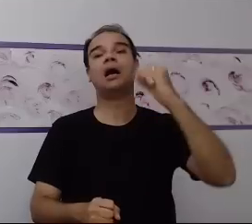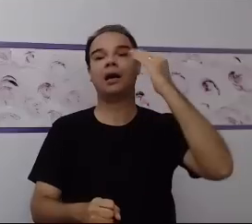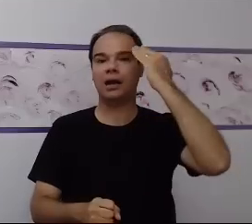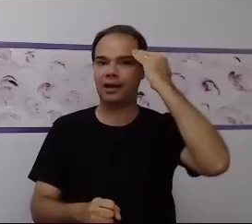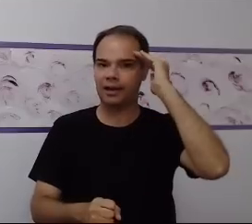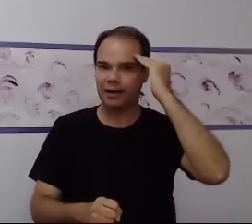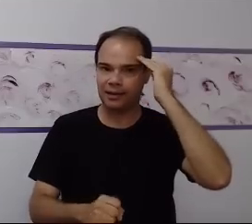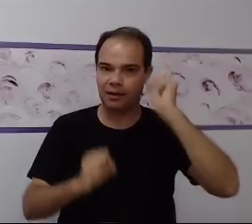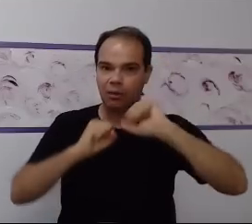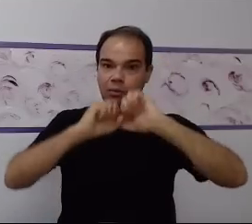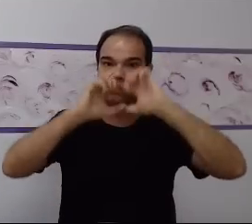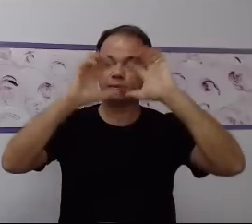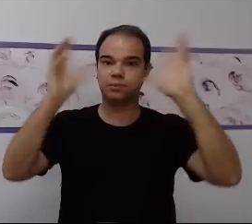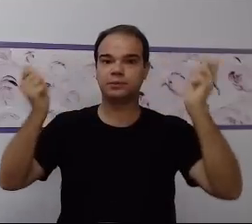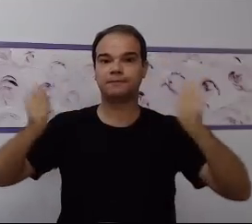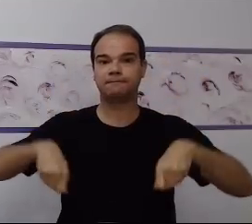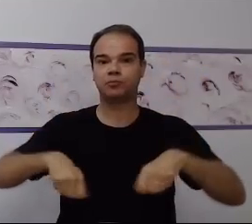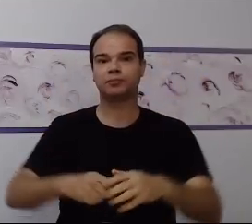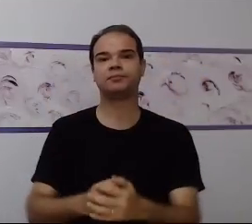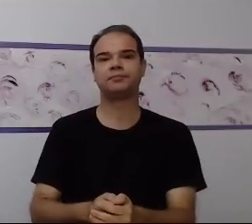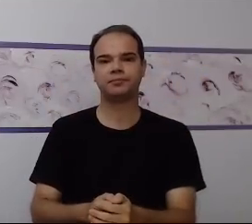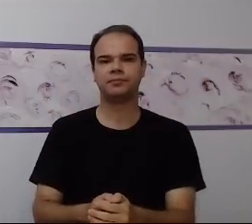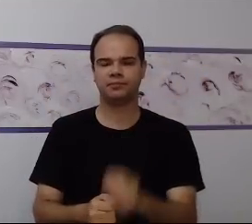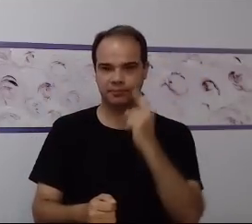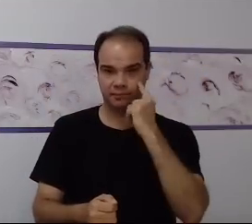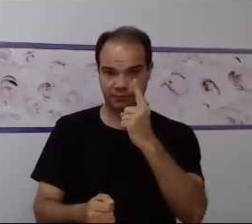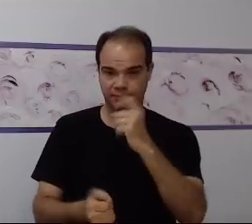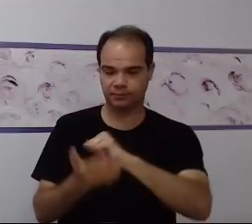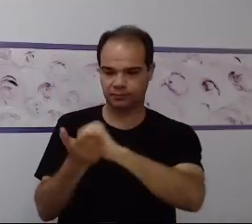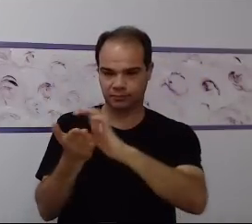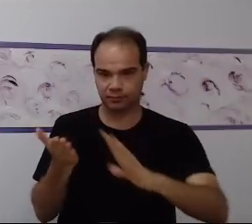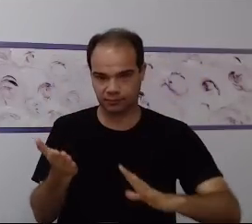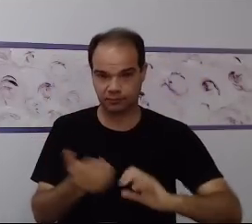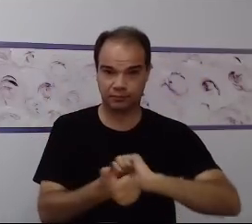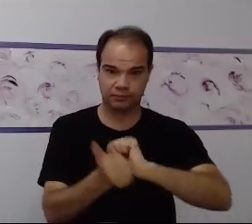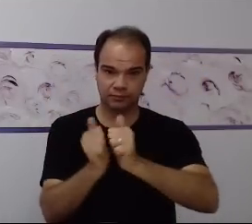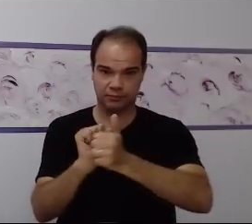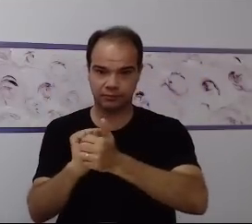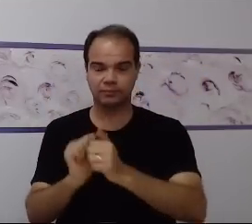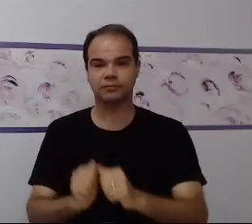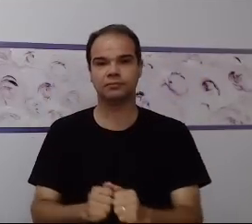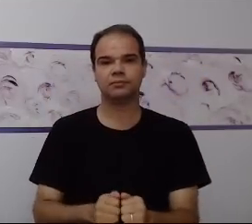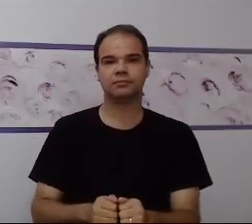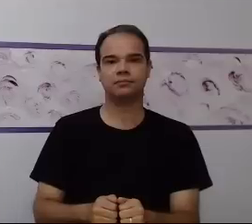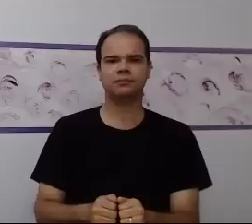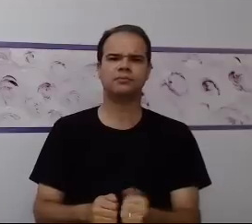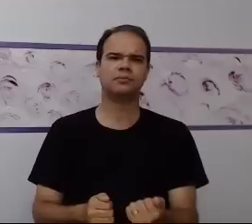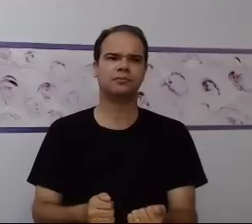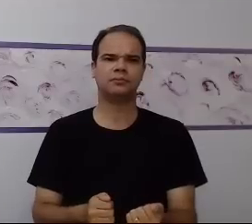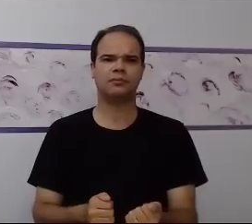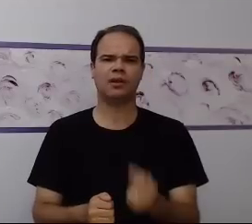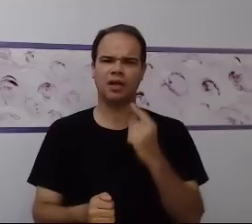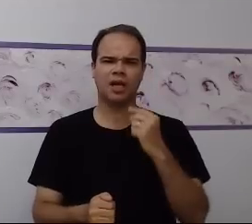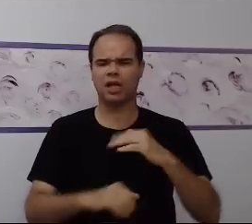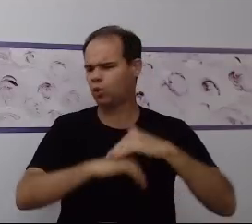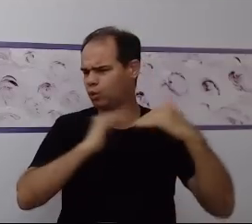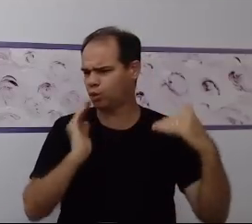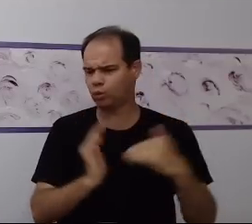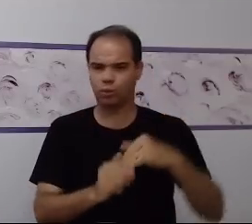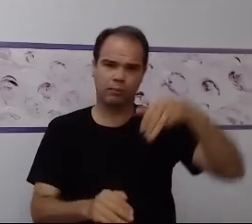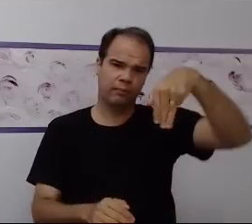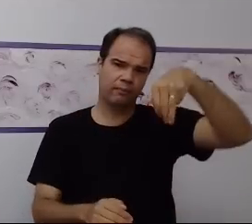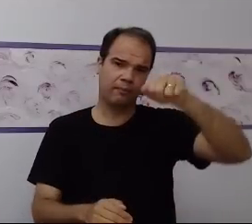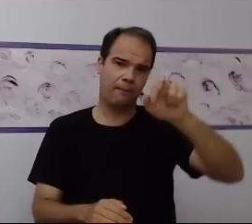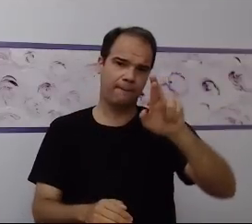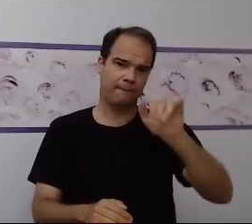viu ali uma atividade, algumas propostas de adequação. Baseado nisso tudo que a Mari explicou anteriormente,